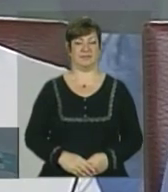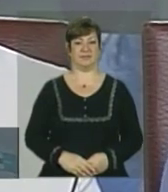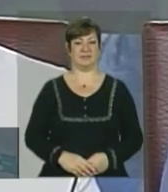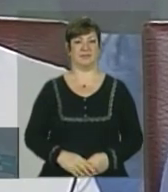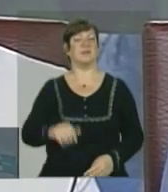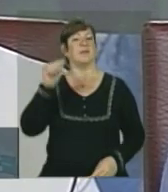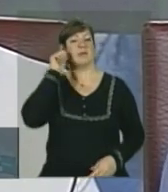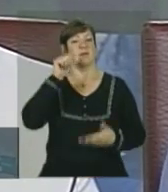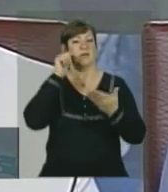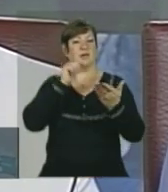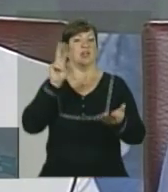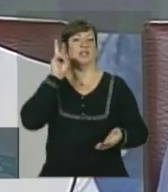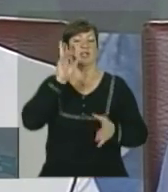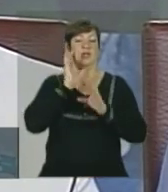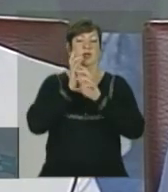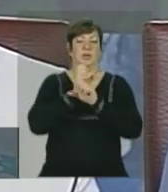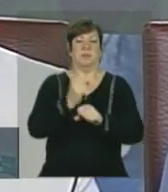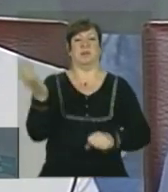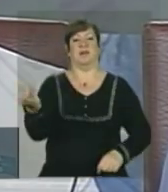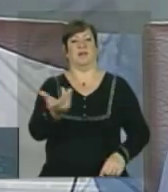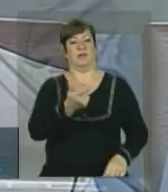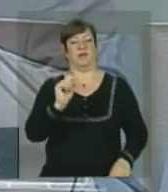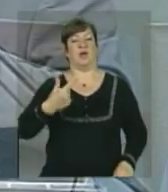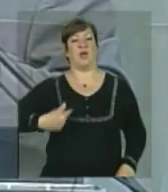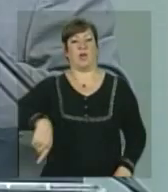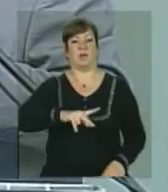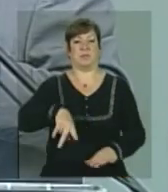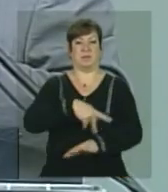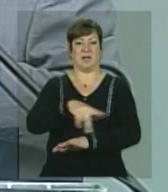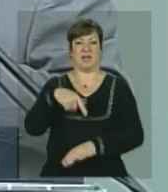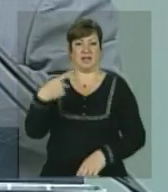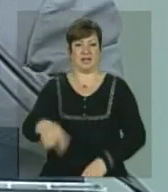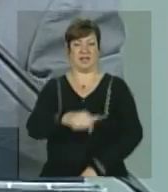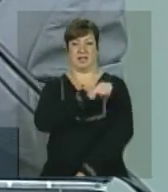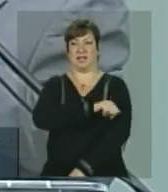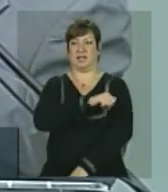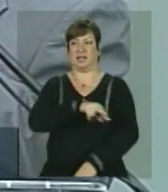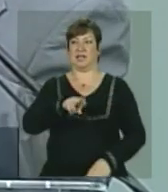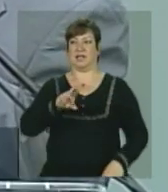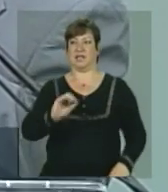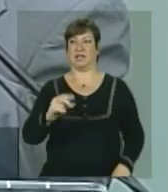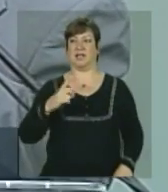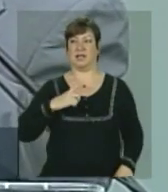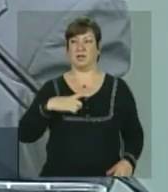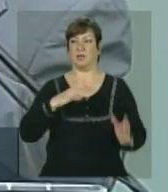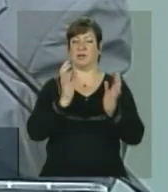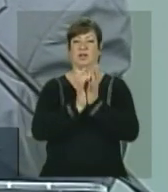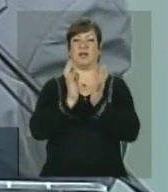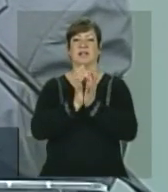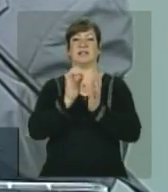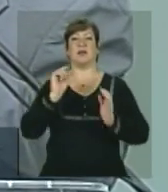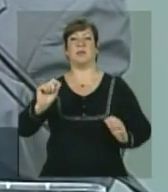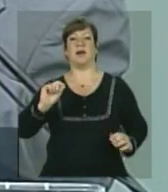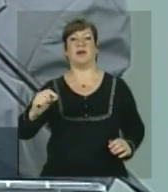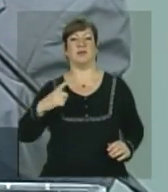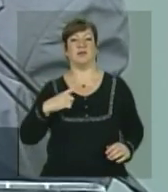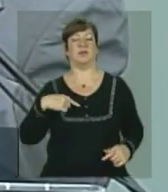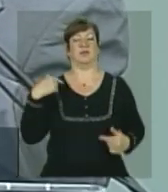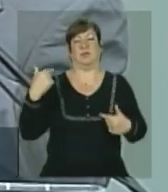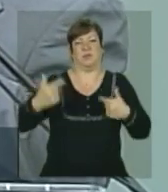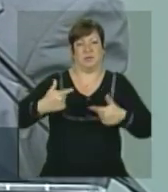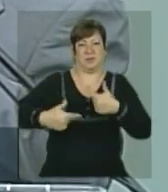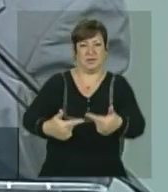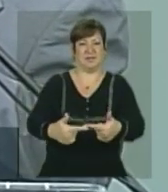Uma mulher que tem uma história maravilhosa no nosso país, no estado do Rio de Janeiro, uma história de luta, de guerra.